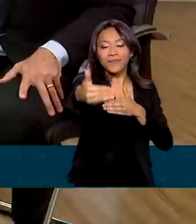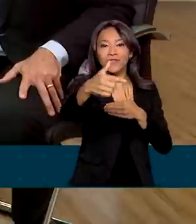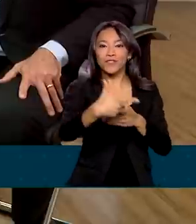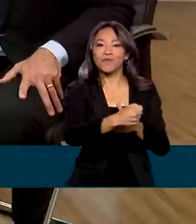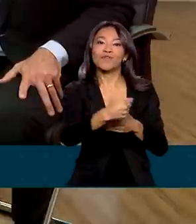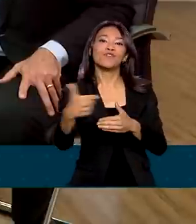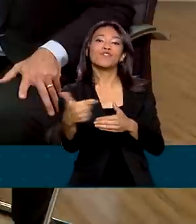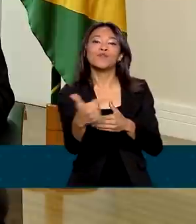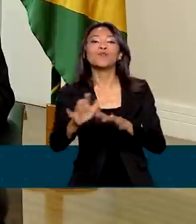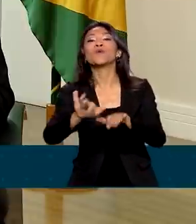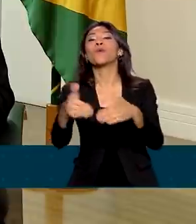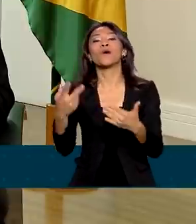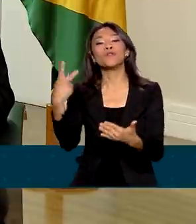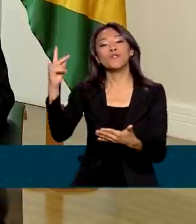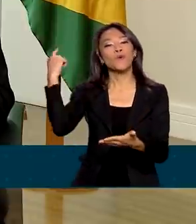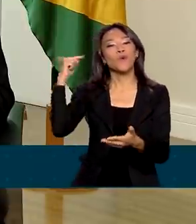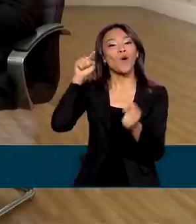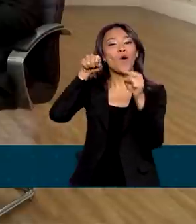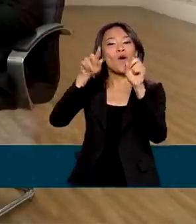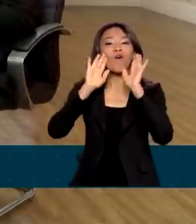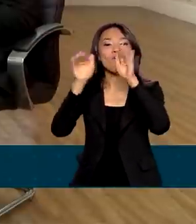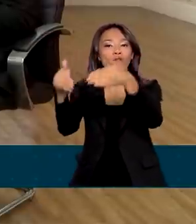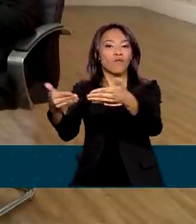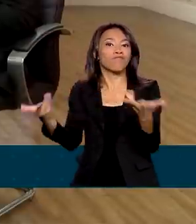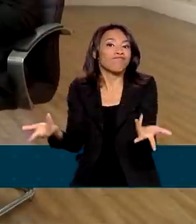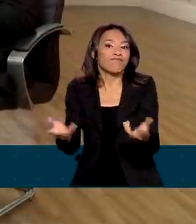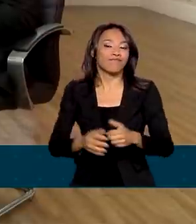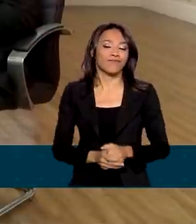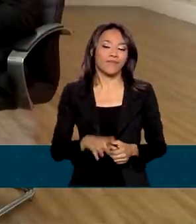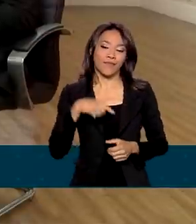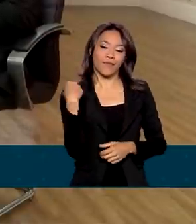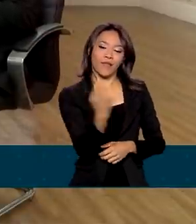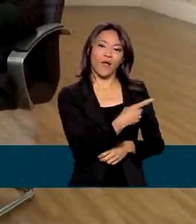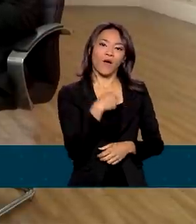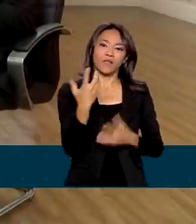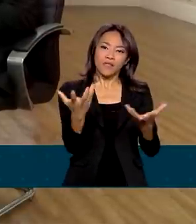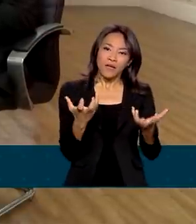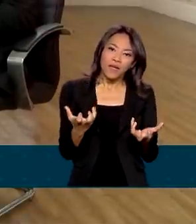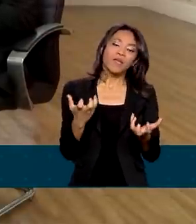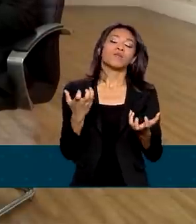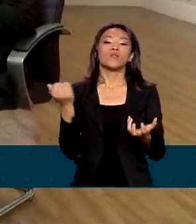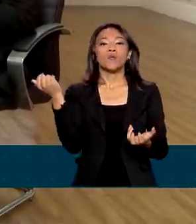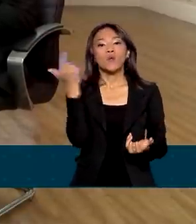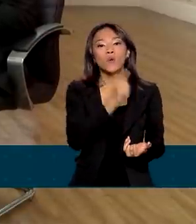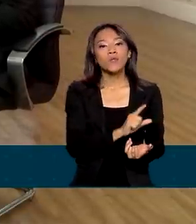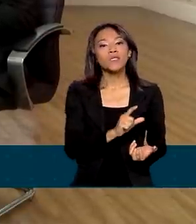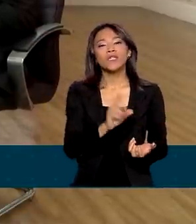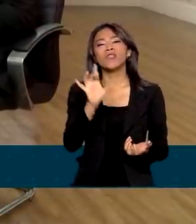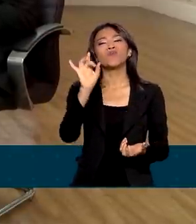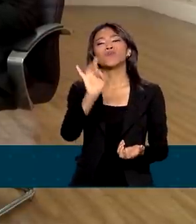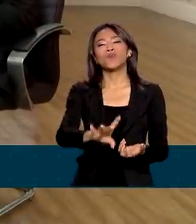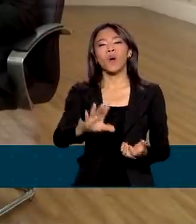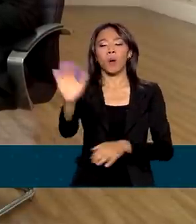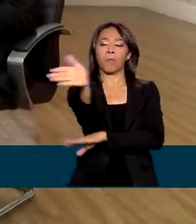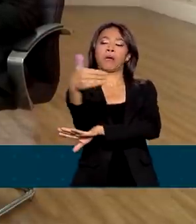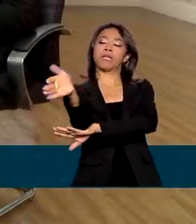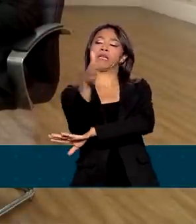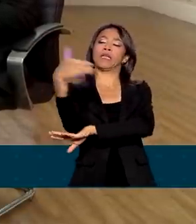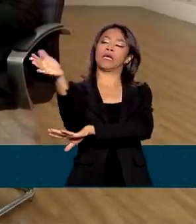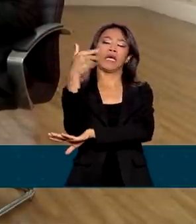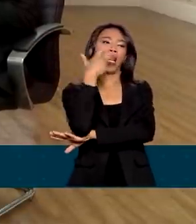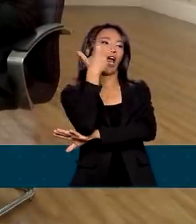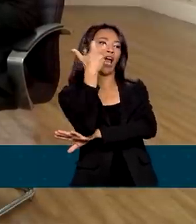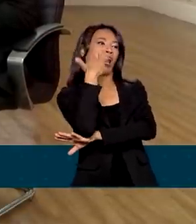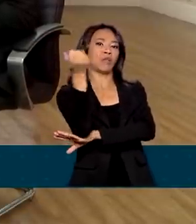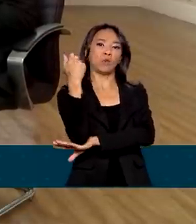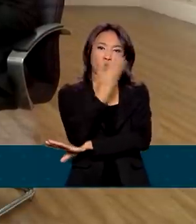prioridades? O que nós queremos é, sim, superar questões que não são apenas bandeiras de governo ou de estado, mas são marcos